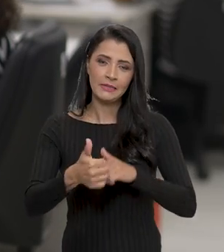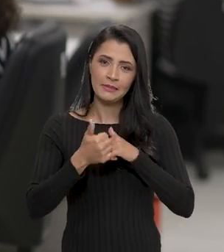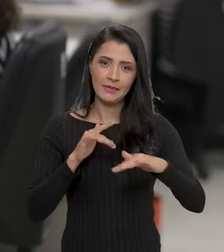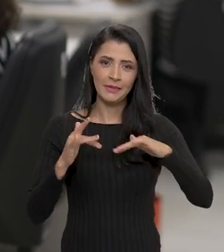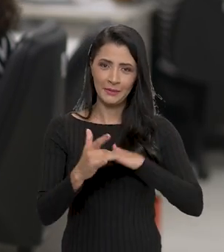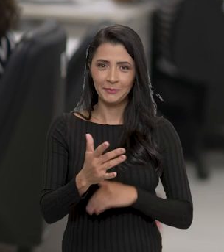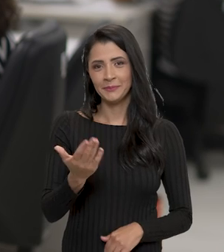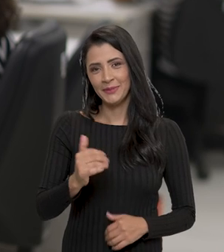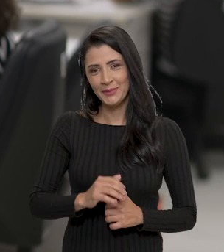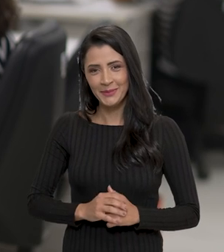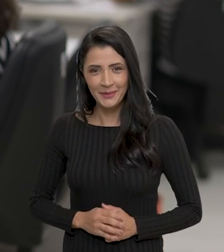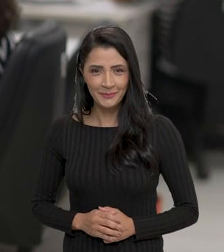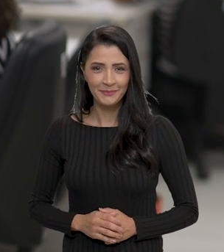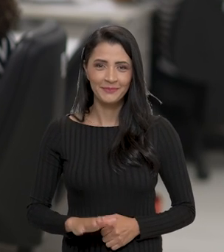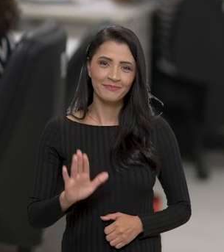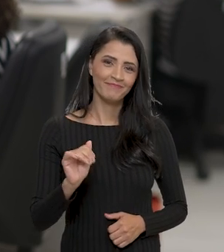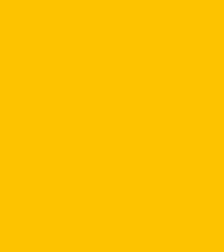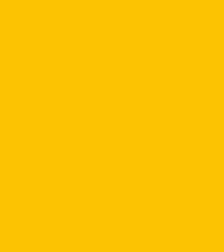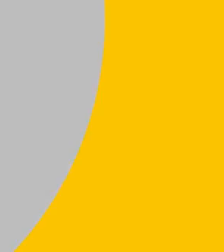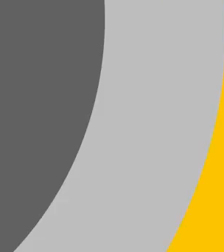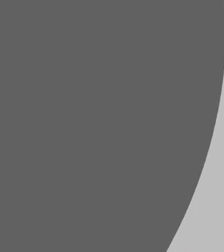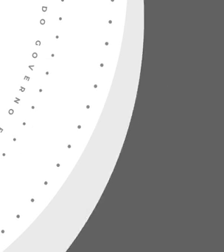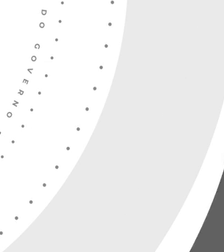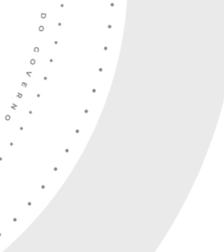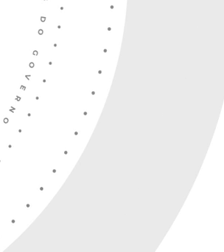e sigam com a gente nas redes sociais.